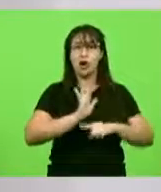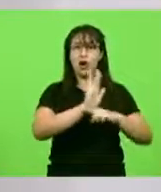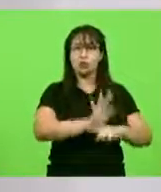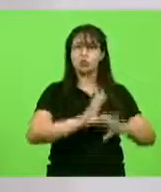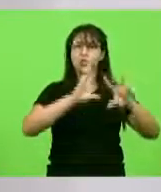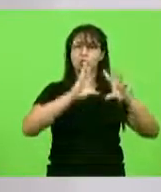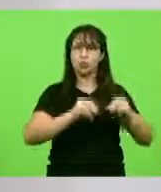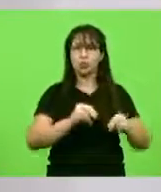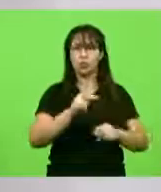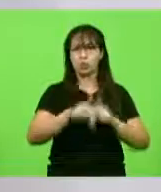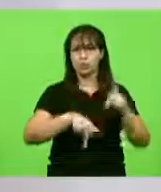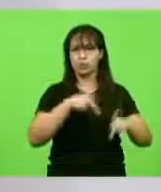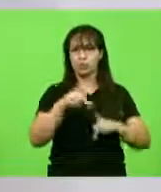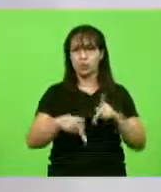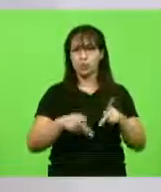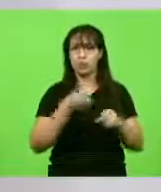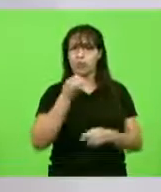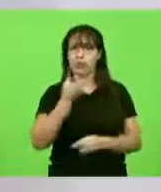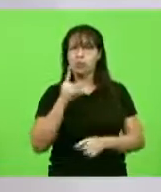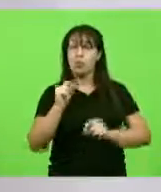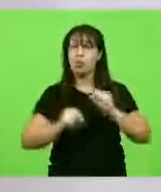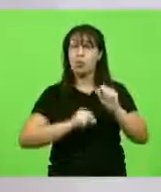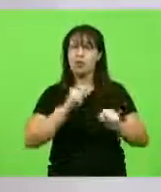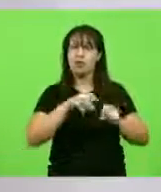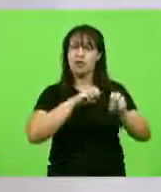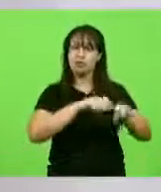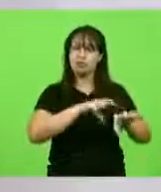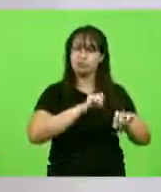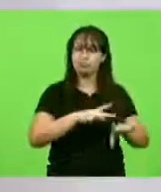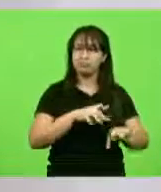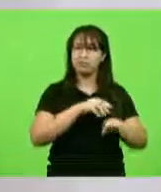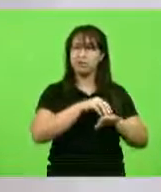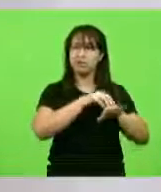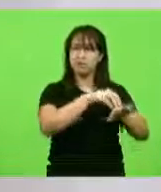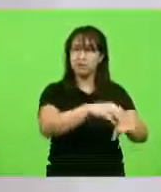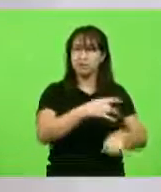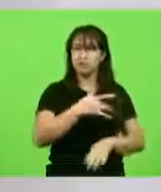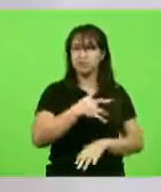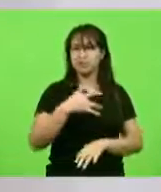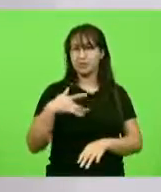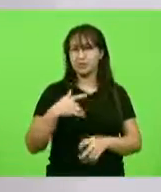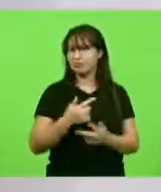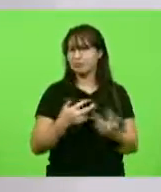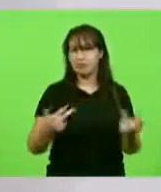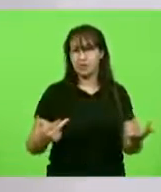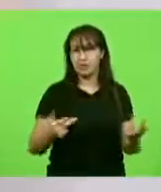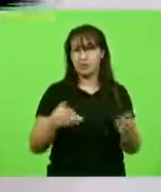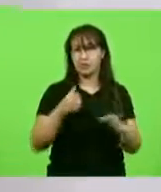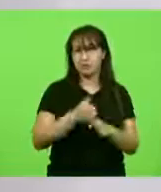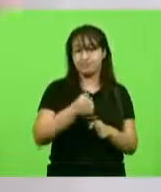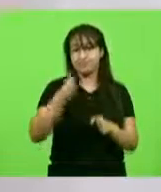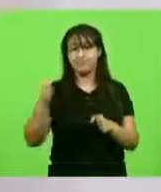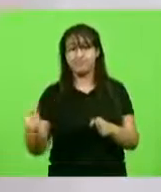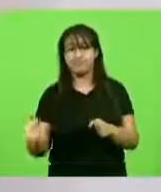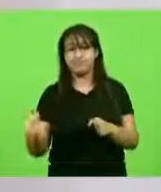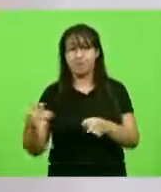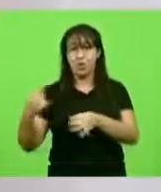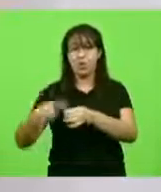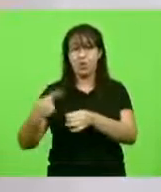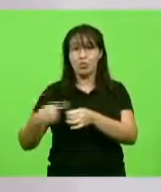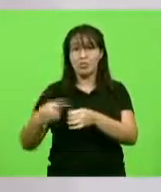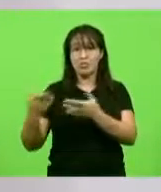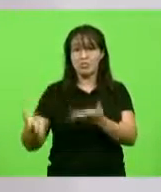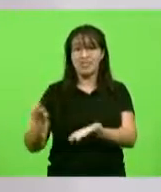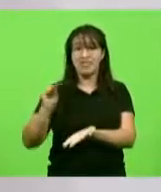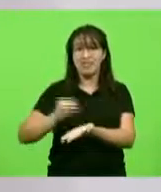educação, boa saúde, bom transporte, oportunidades. No outro lado do Rio tem outro município que não tem nada, não